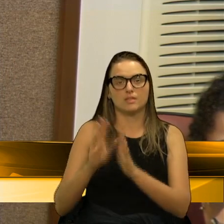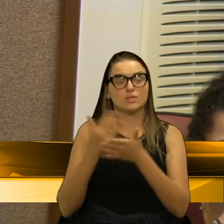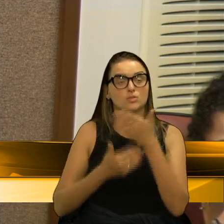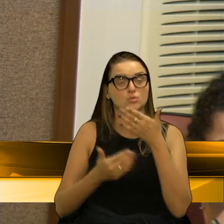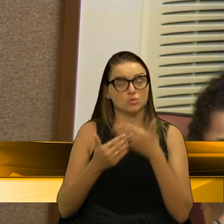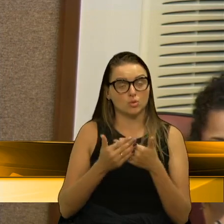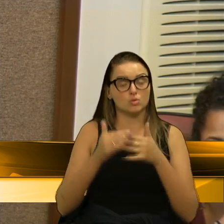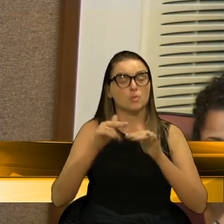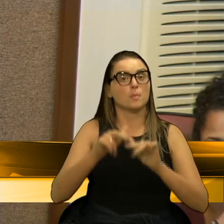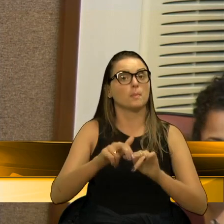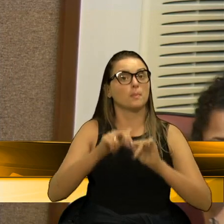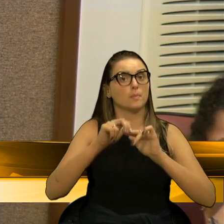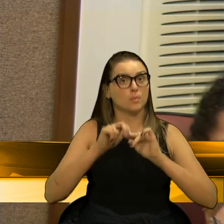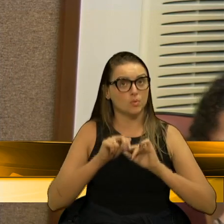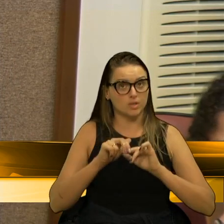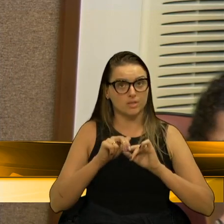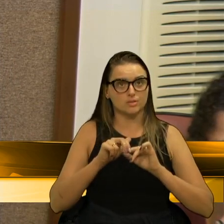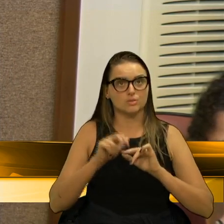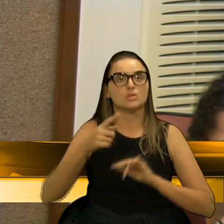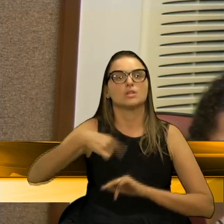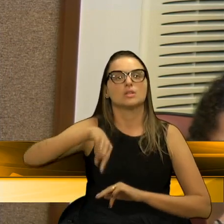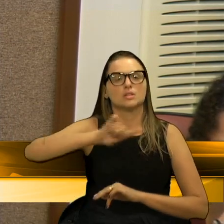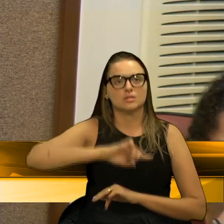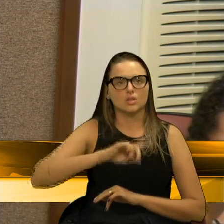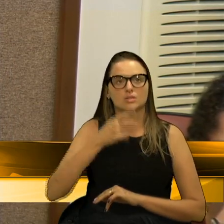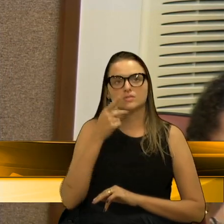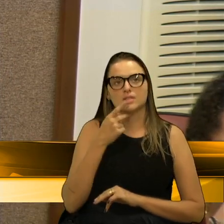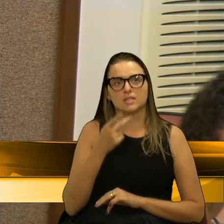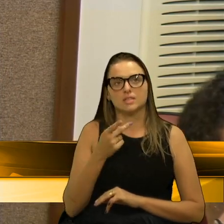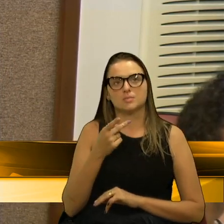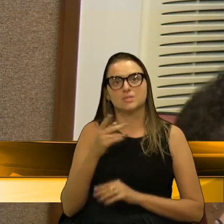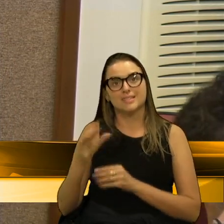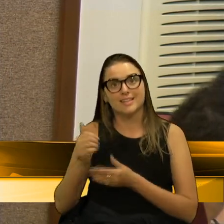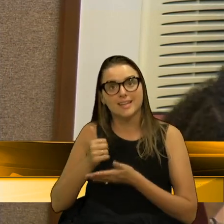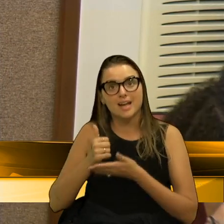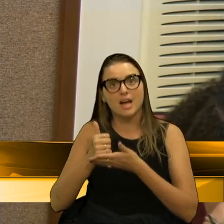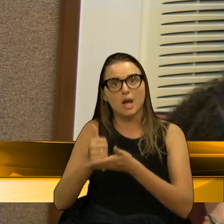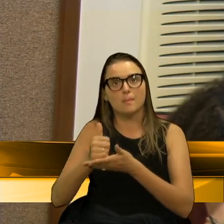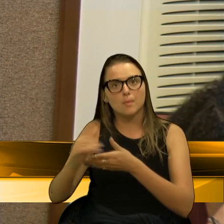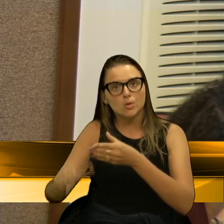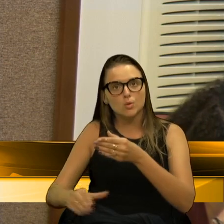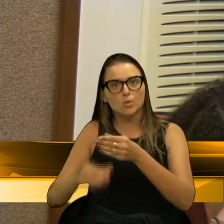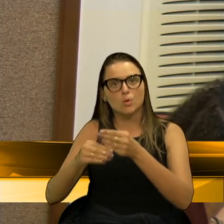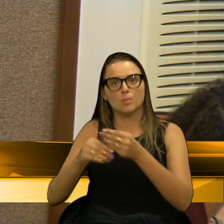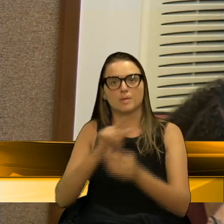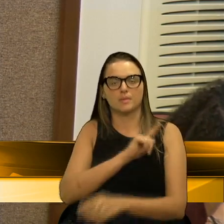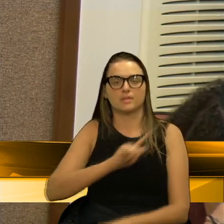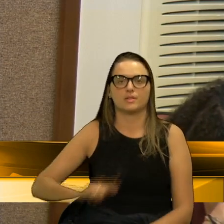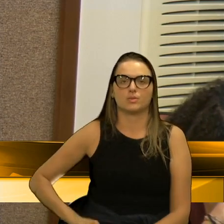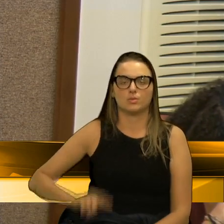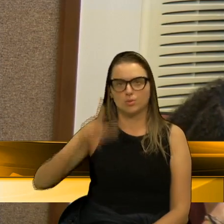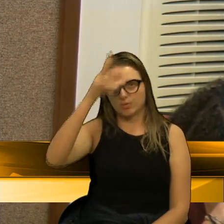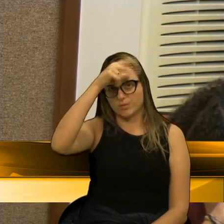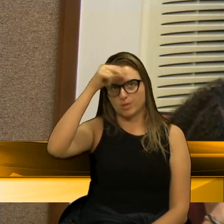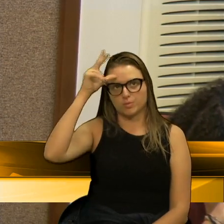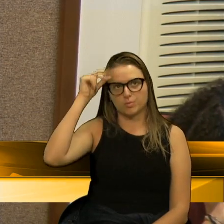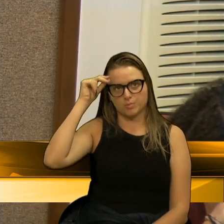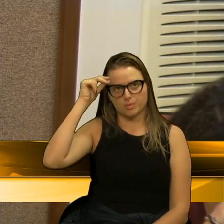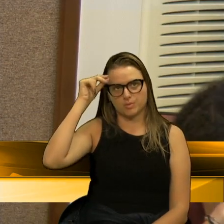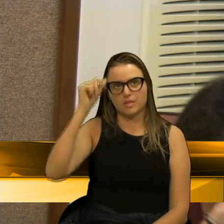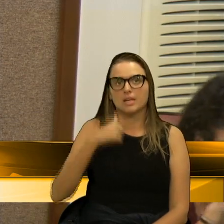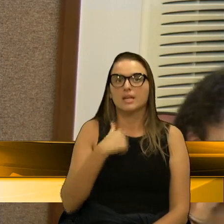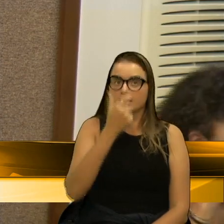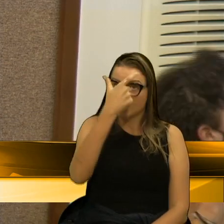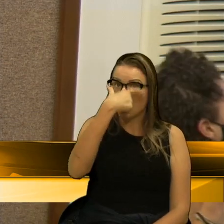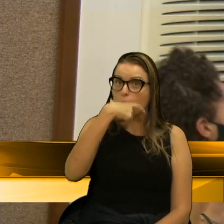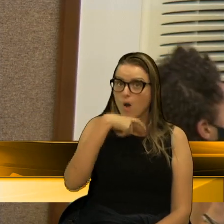Por isso, desde o início, nós falamos em subsídio do governo municipal e mais. Eu acho que